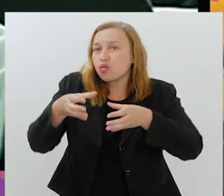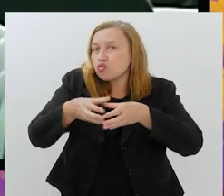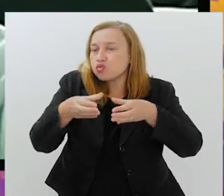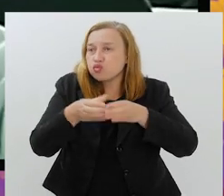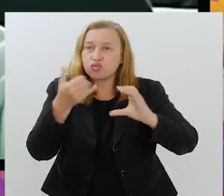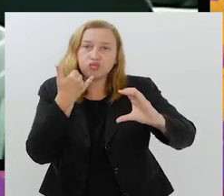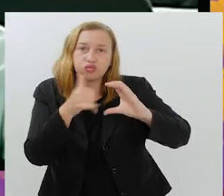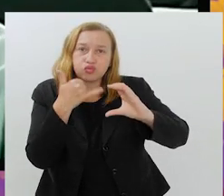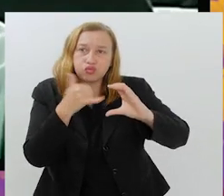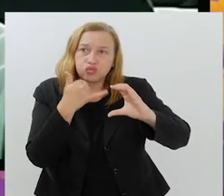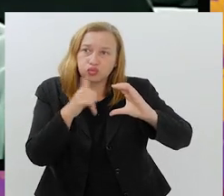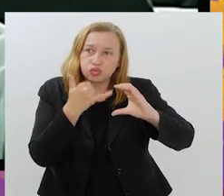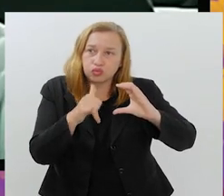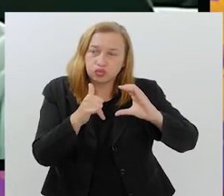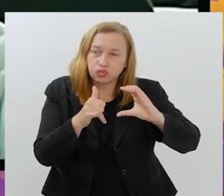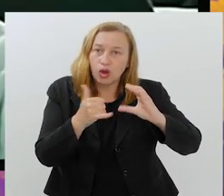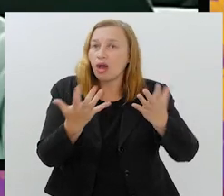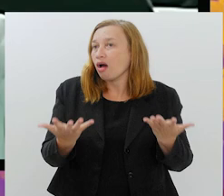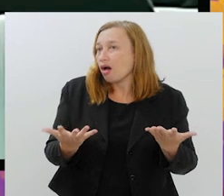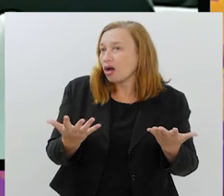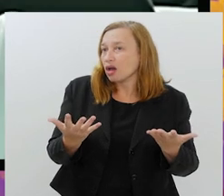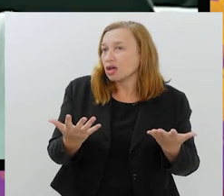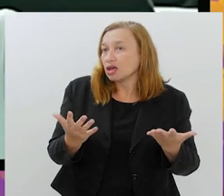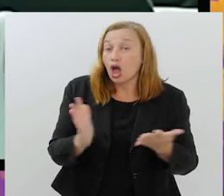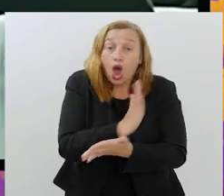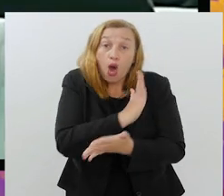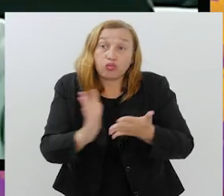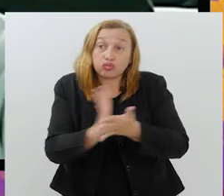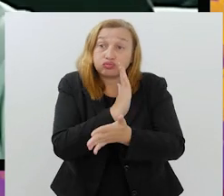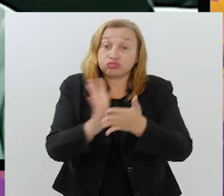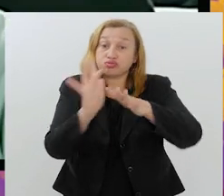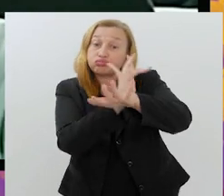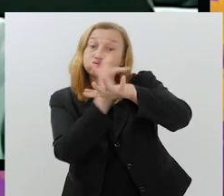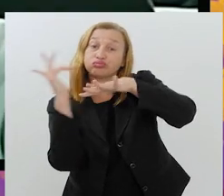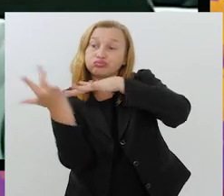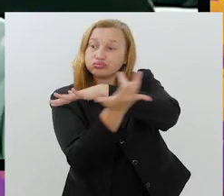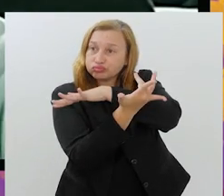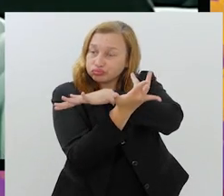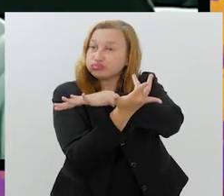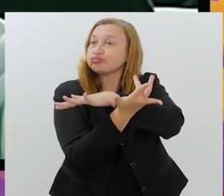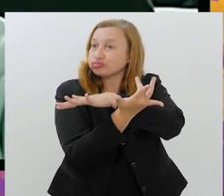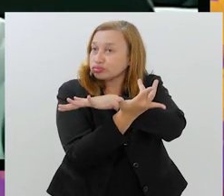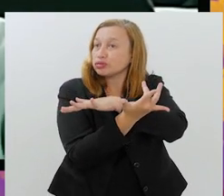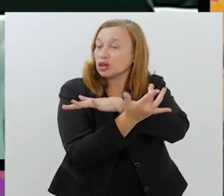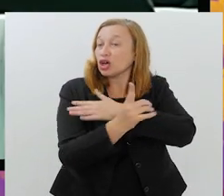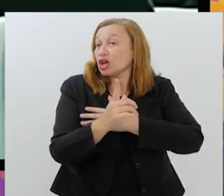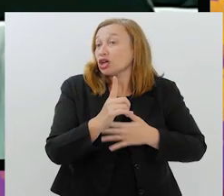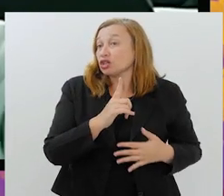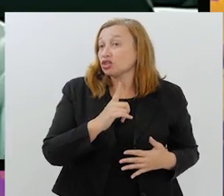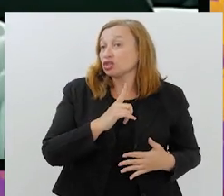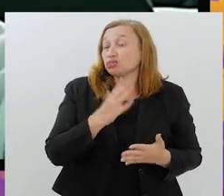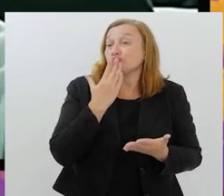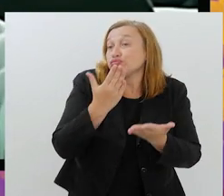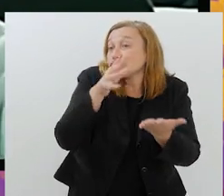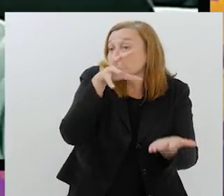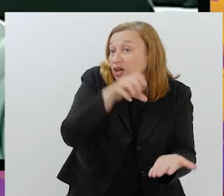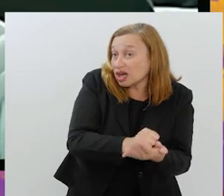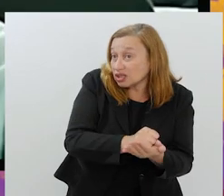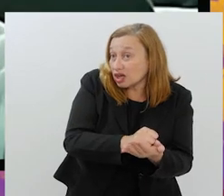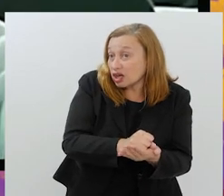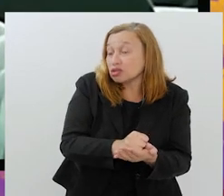grupos de WhatsApp, através de push de alguns veículos com os quais ele vem a ter algum tipo de